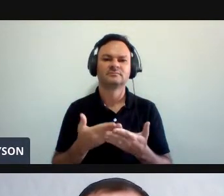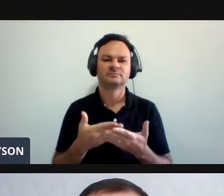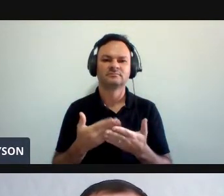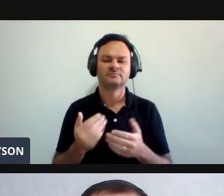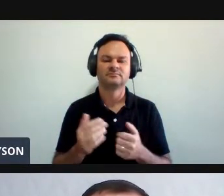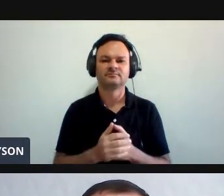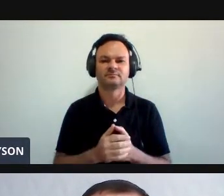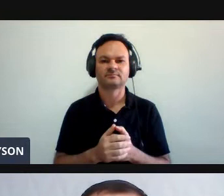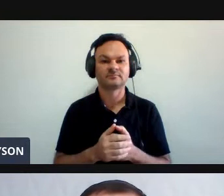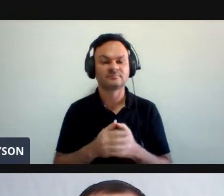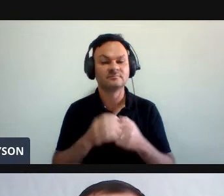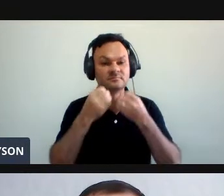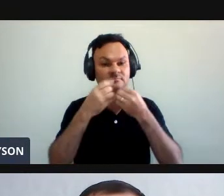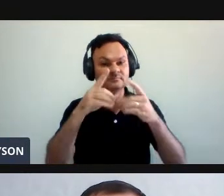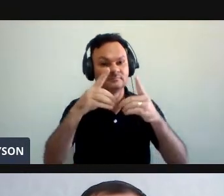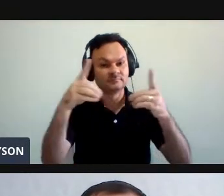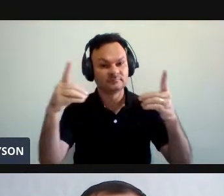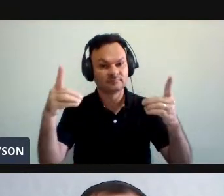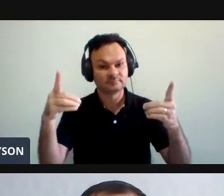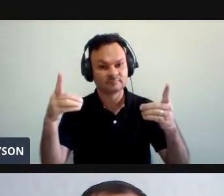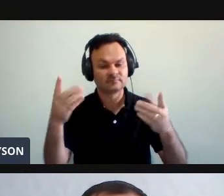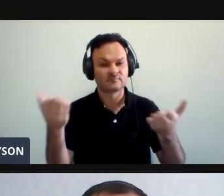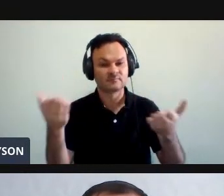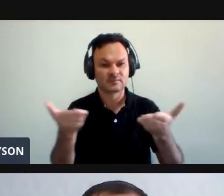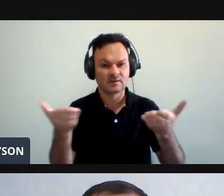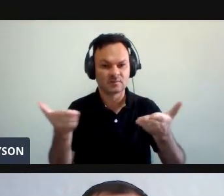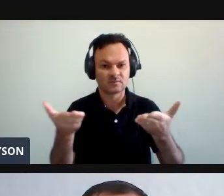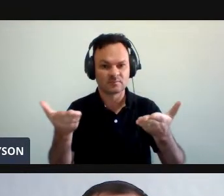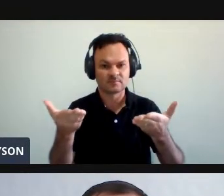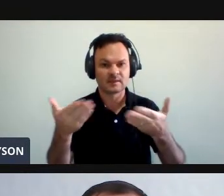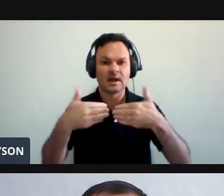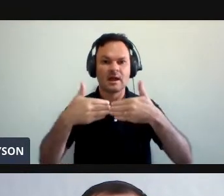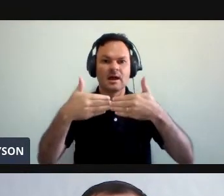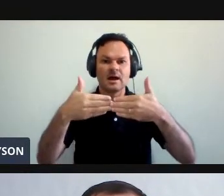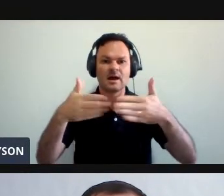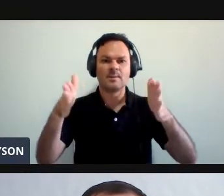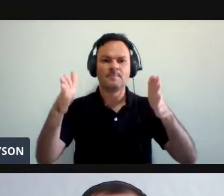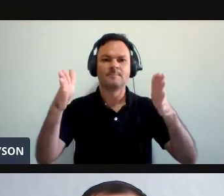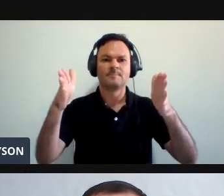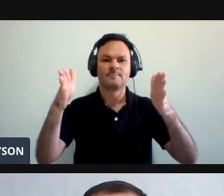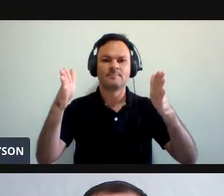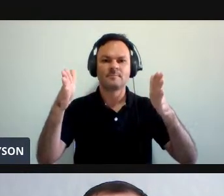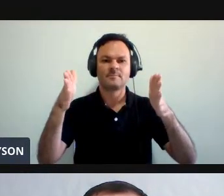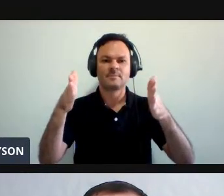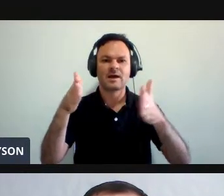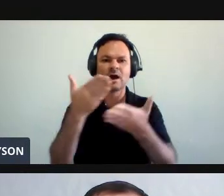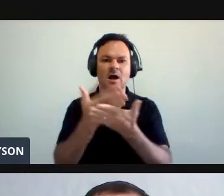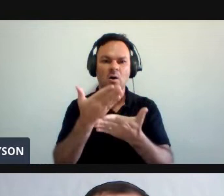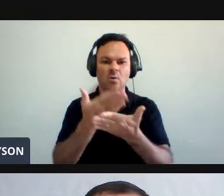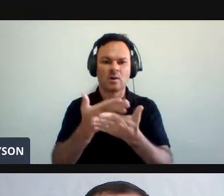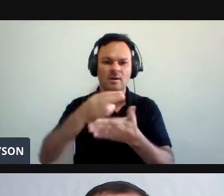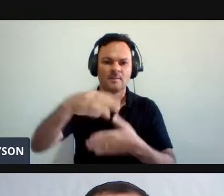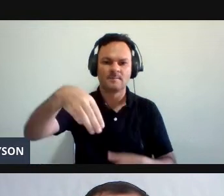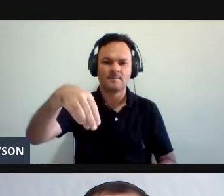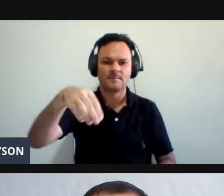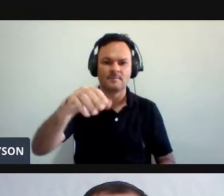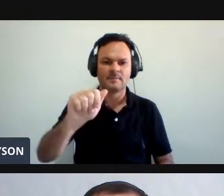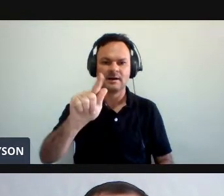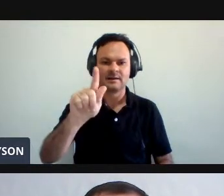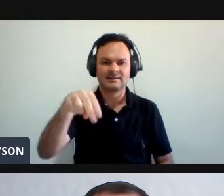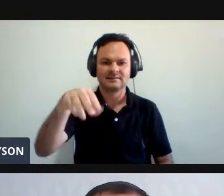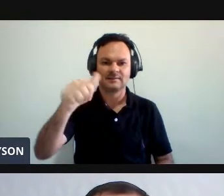Bom dia a todos. Neste momento, declaro aberto a aula magna do período letivo 2020